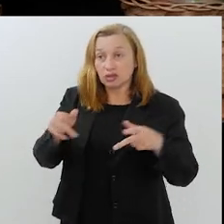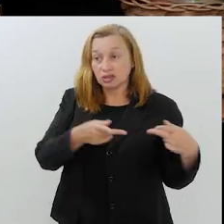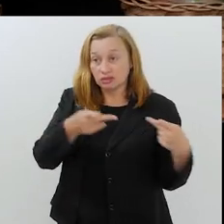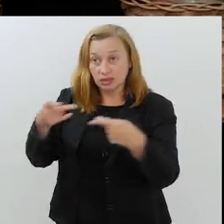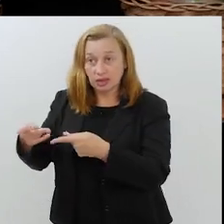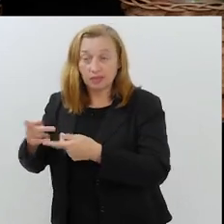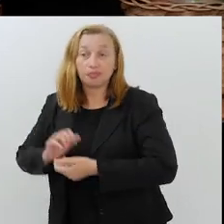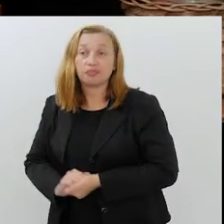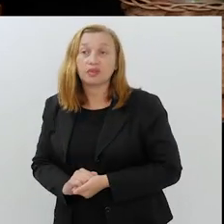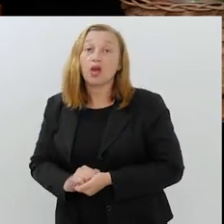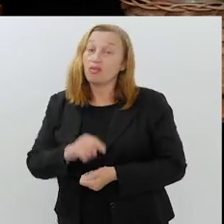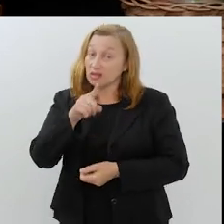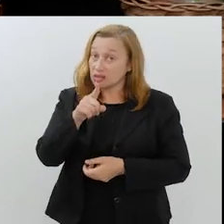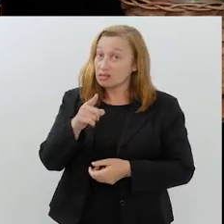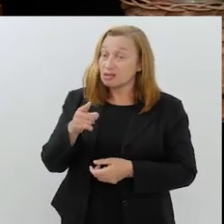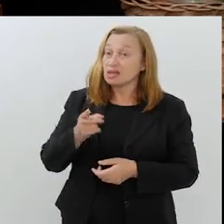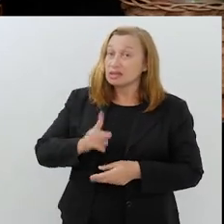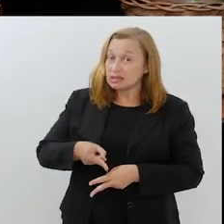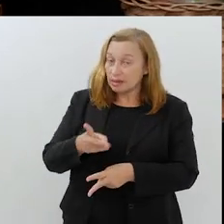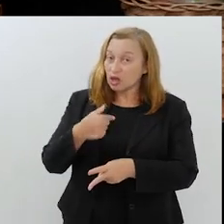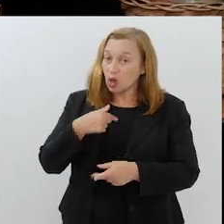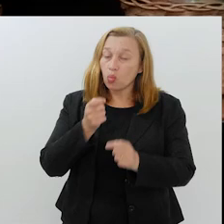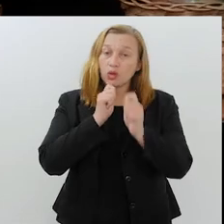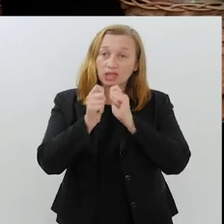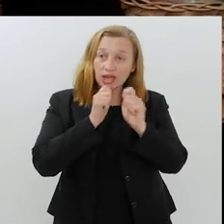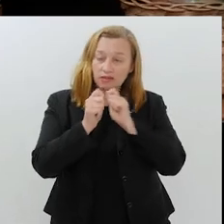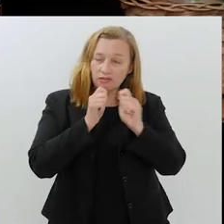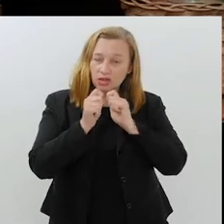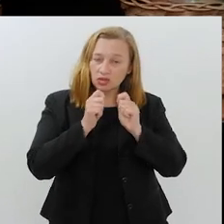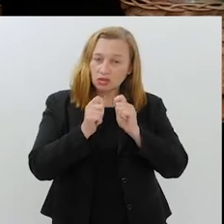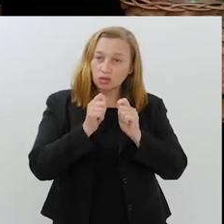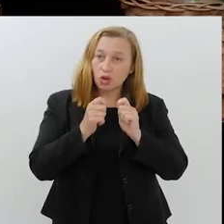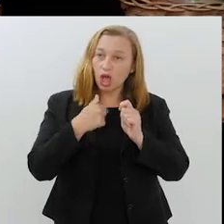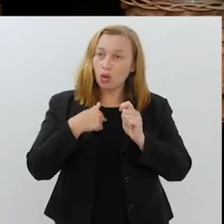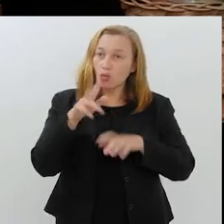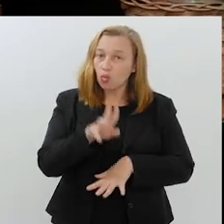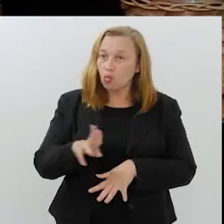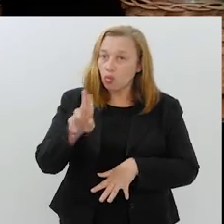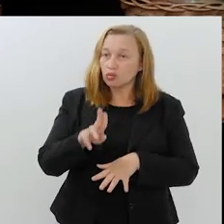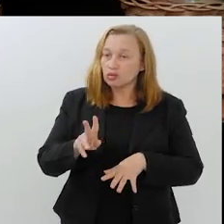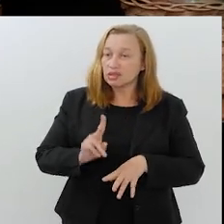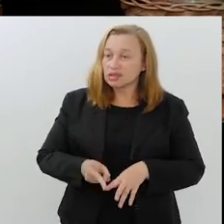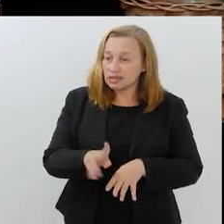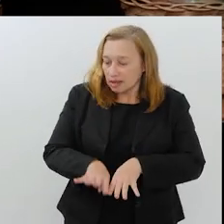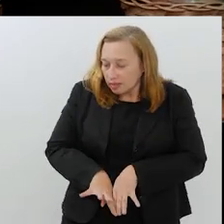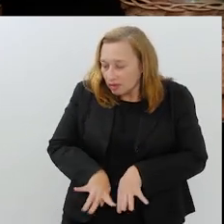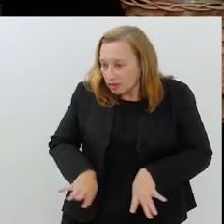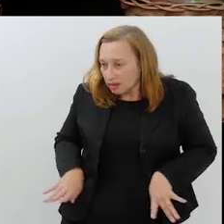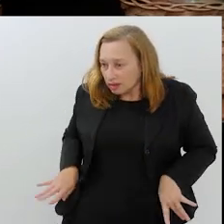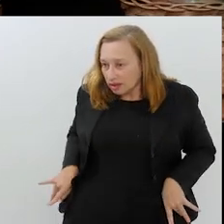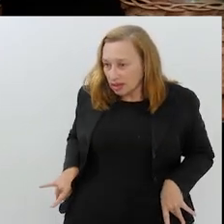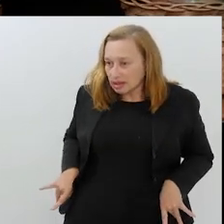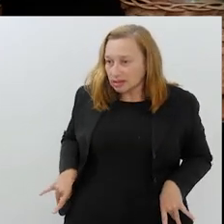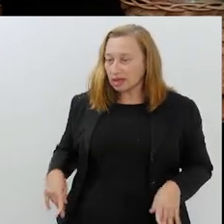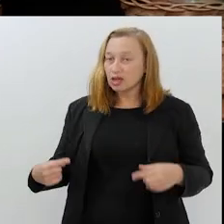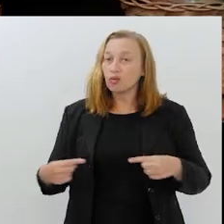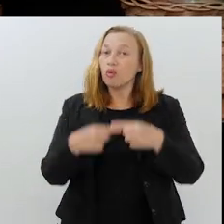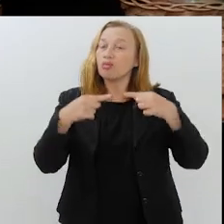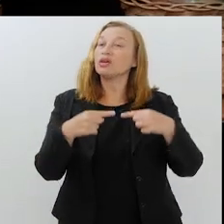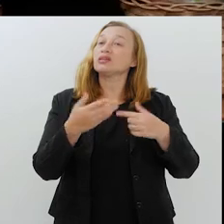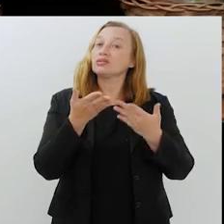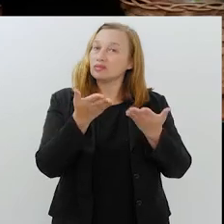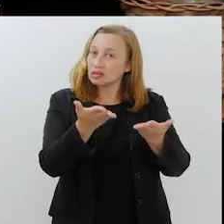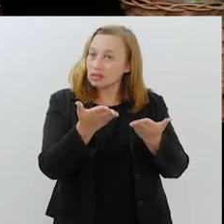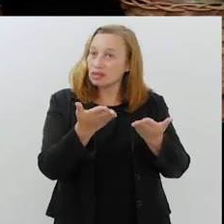você pode notar que sempre que entrevisto vocês, eu sempre uso o meu michá. Eu acho que é uma